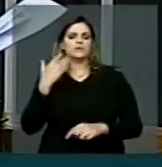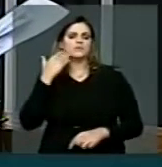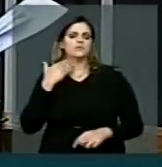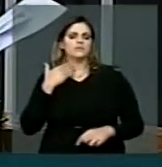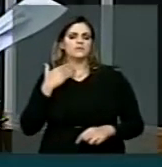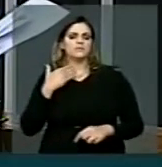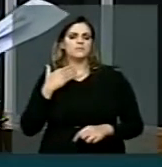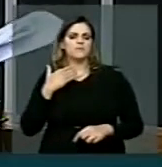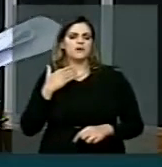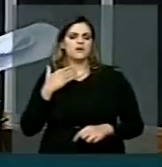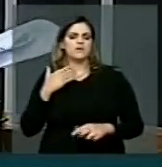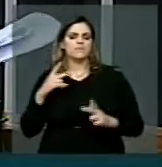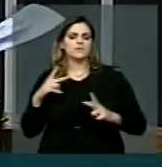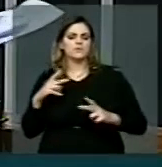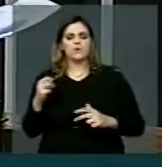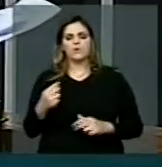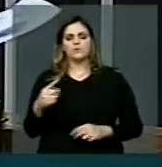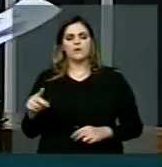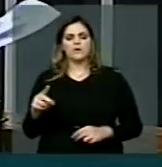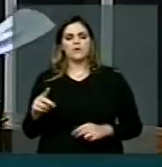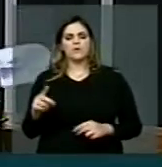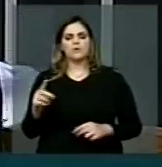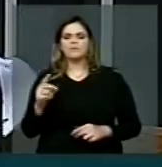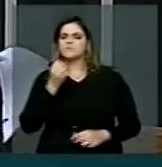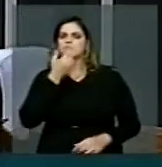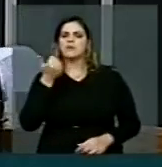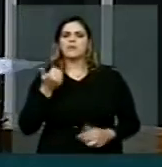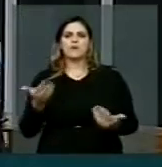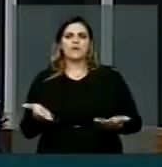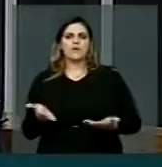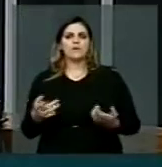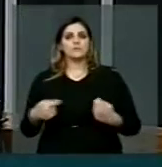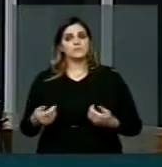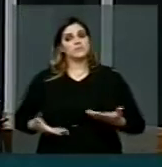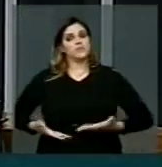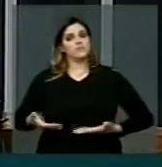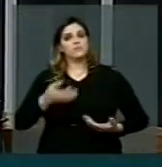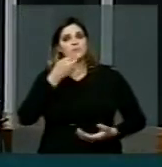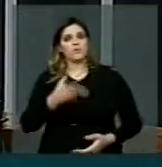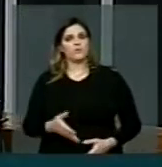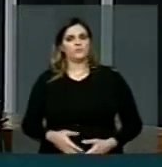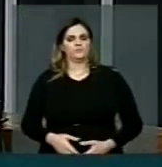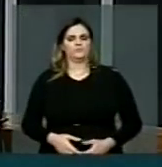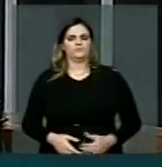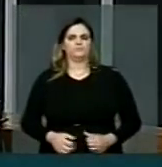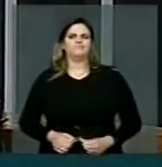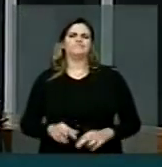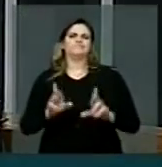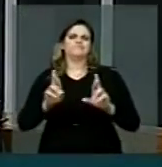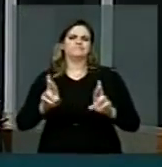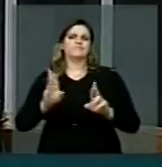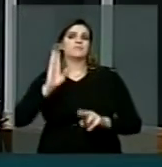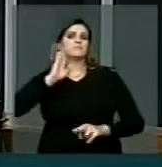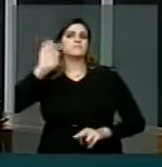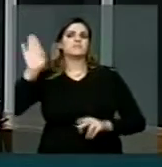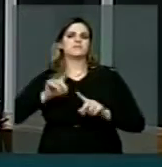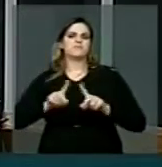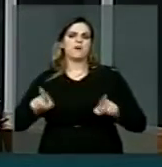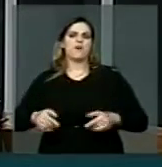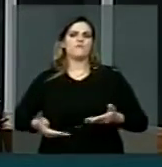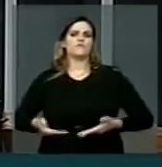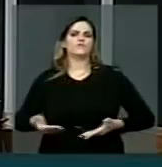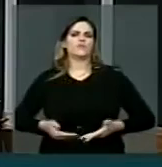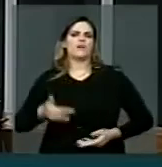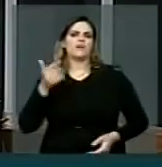e privada e ganha o país e a população que dependem dos serviços prestados. Espero que ganhem principalmente os bancários, porque os banqueiros